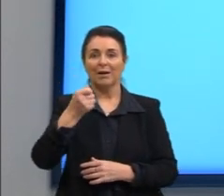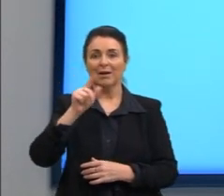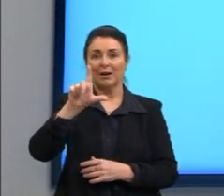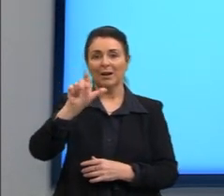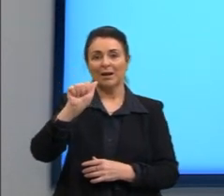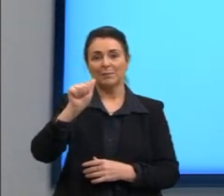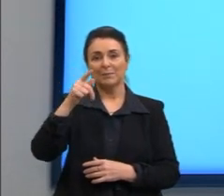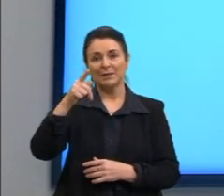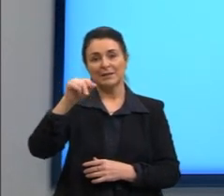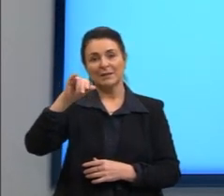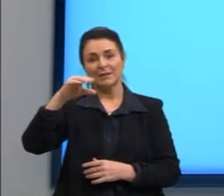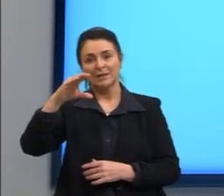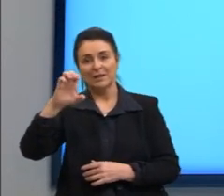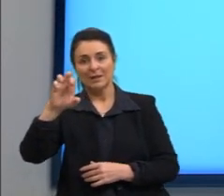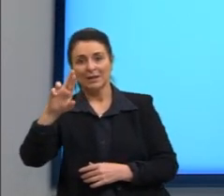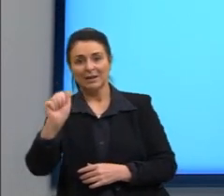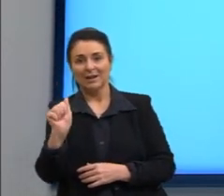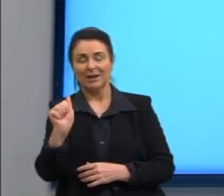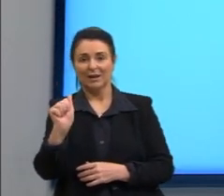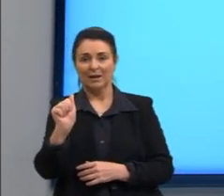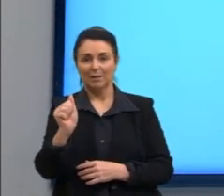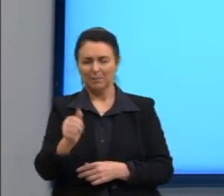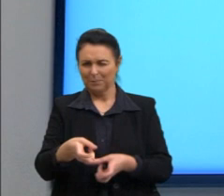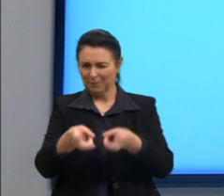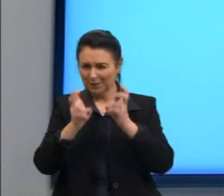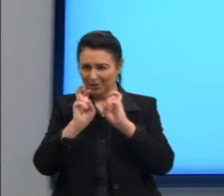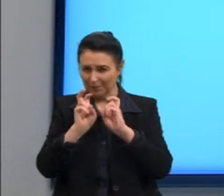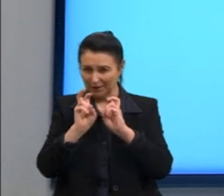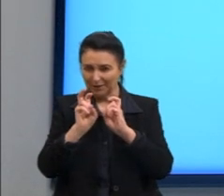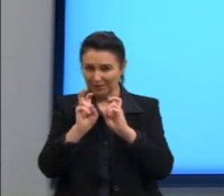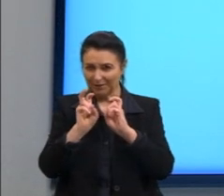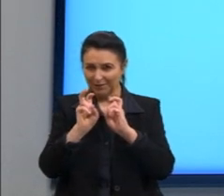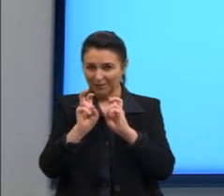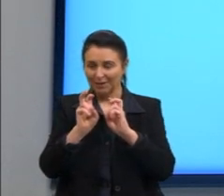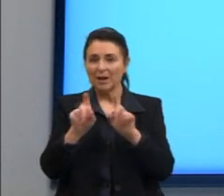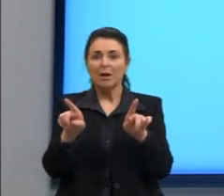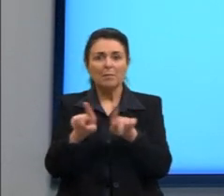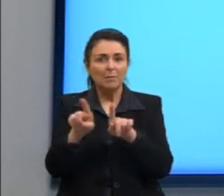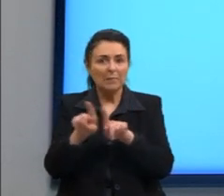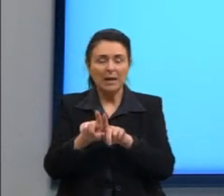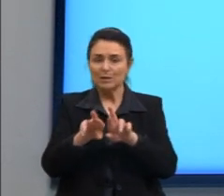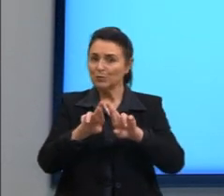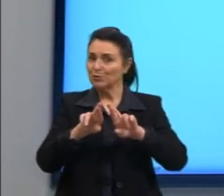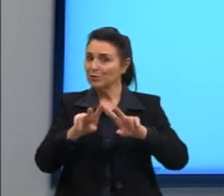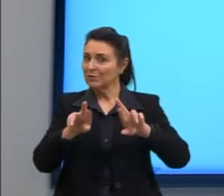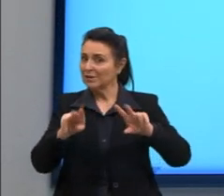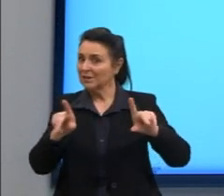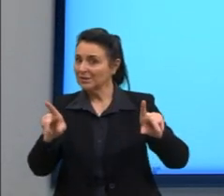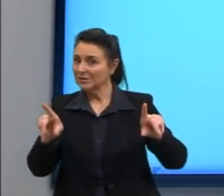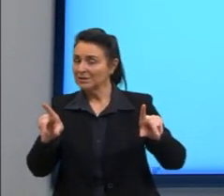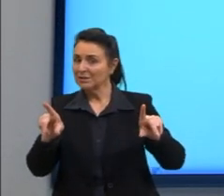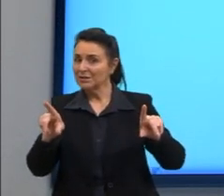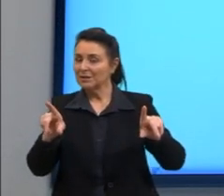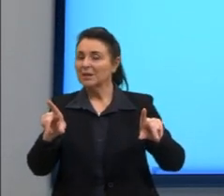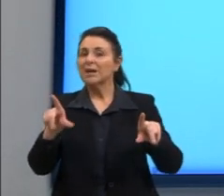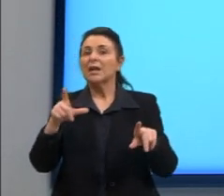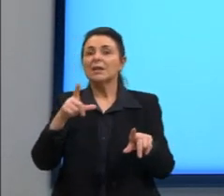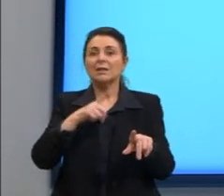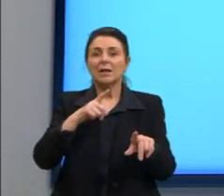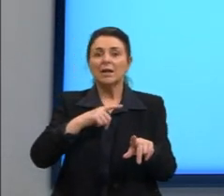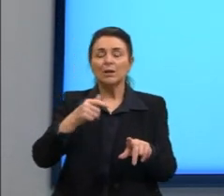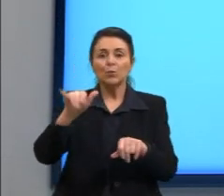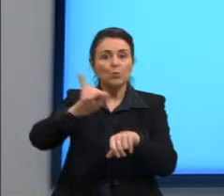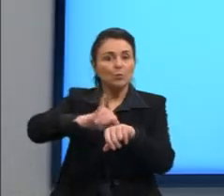lapicera. Todas essas palavras, mesmo sendo diferentes, se referem ao mesmo